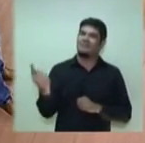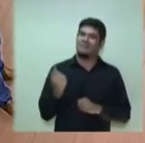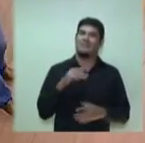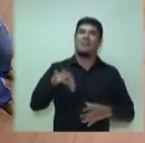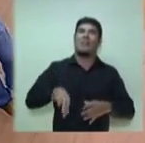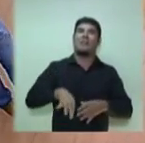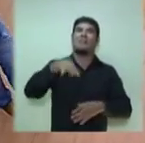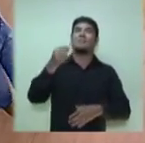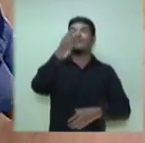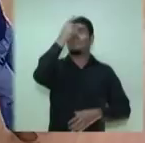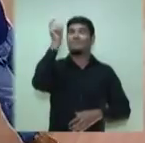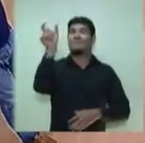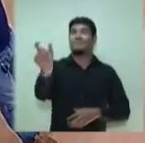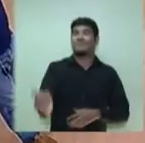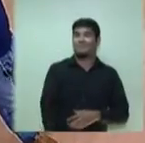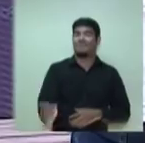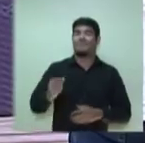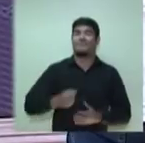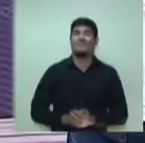um eleitor.